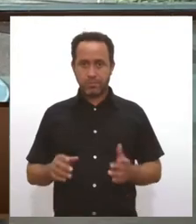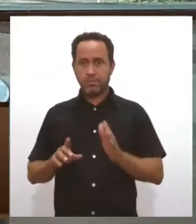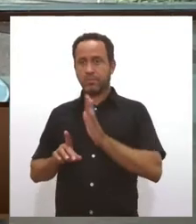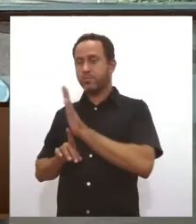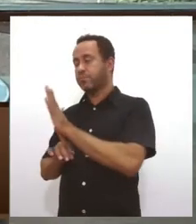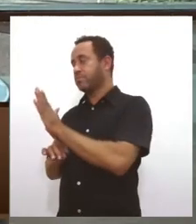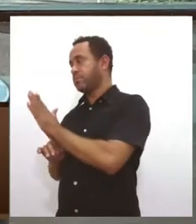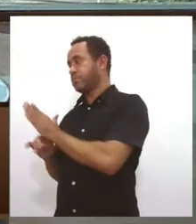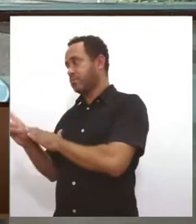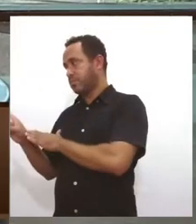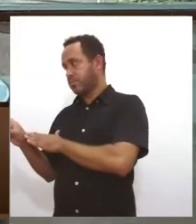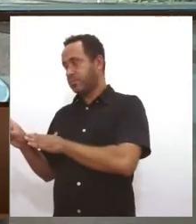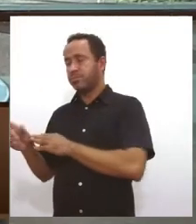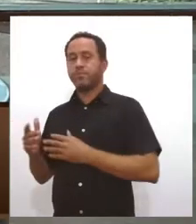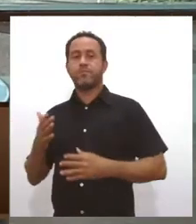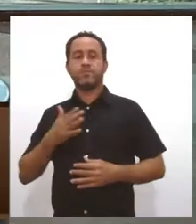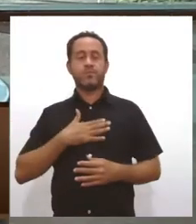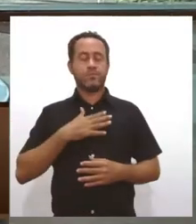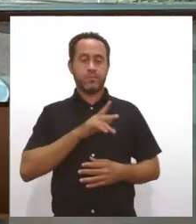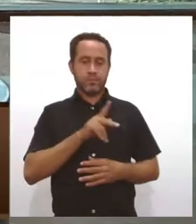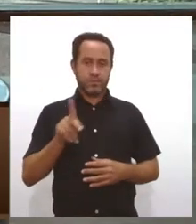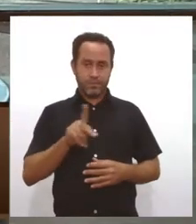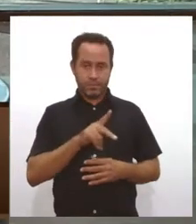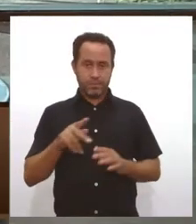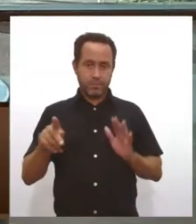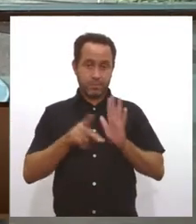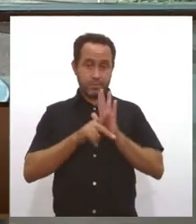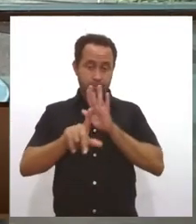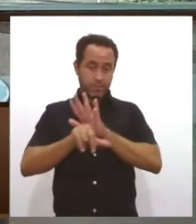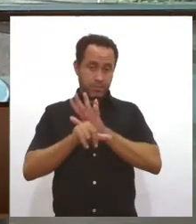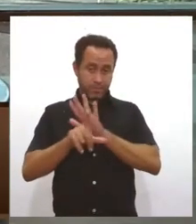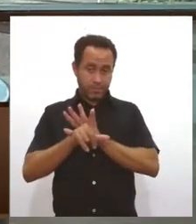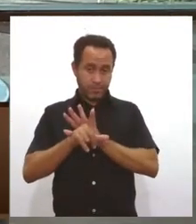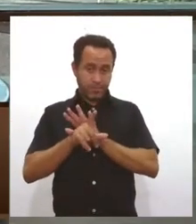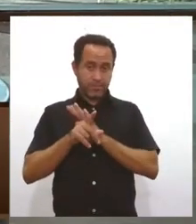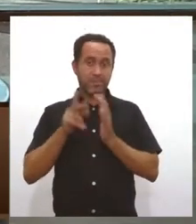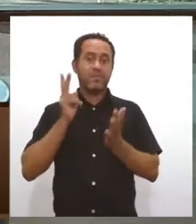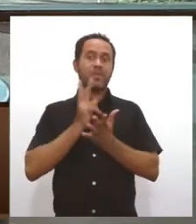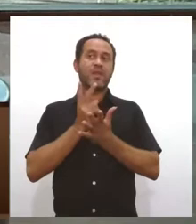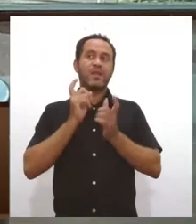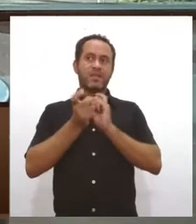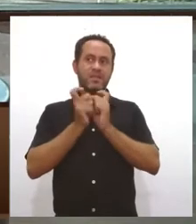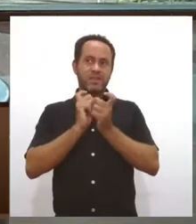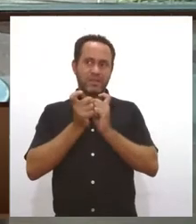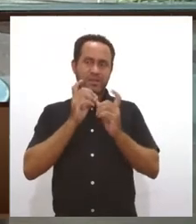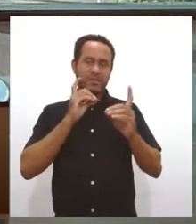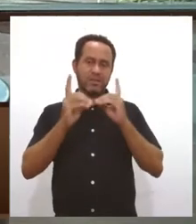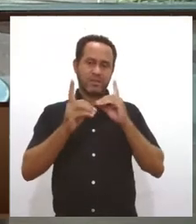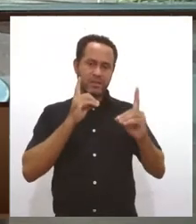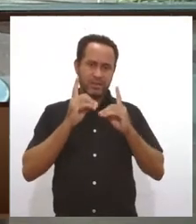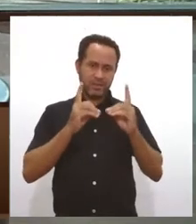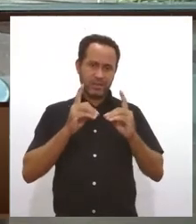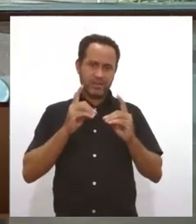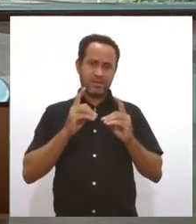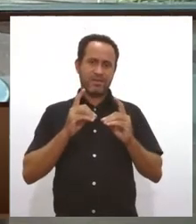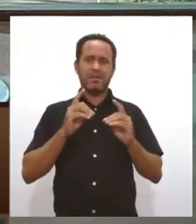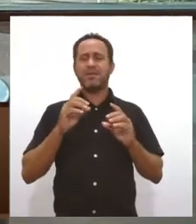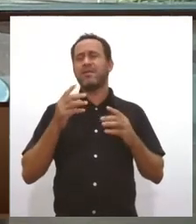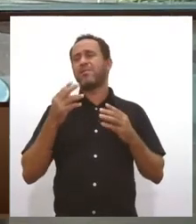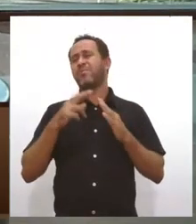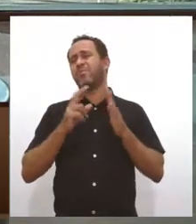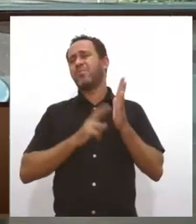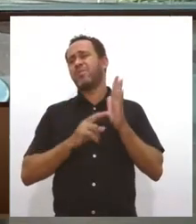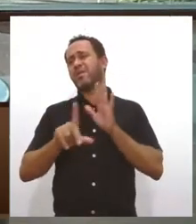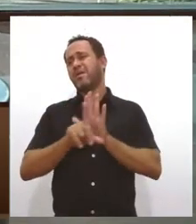professora, é em relação à própria lei. Há sempre um discurso de que há muita burocracia e isso